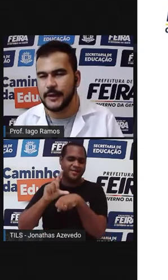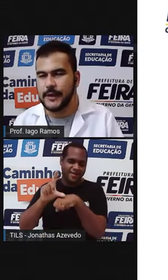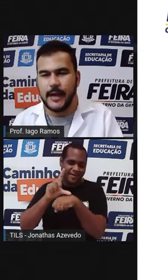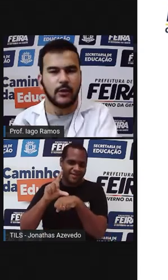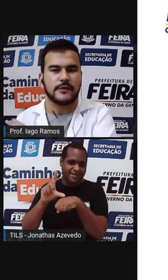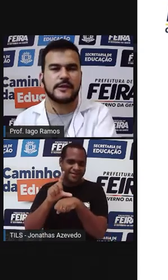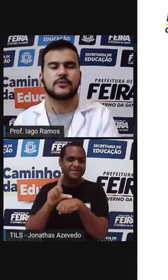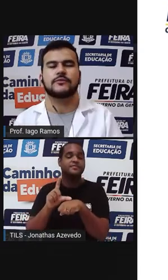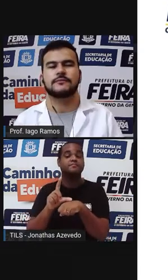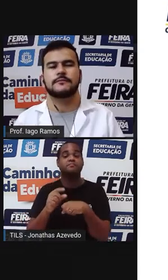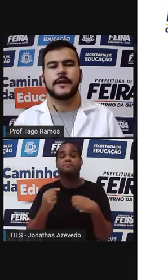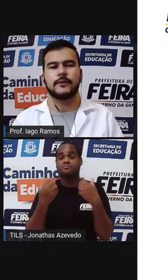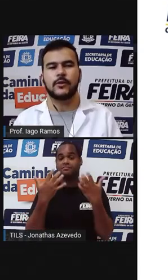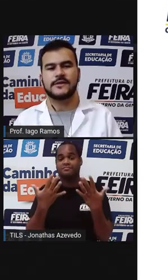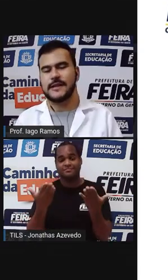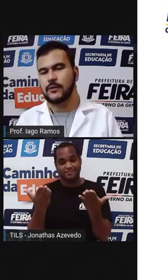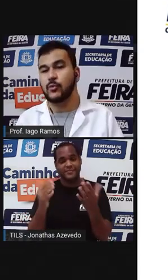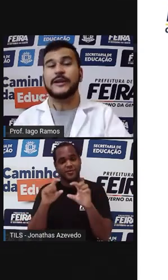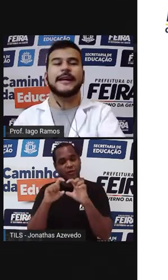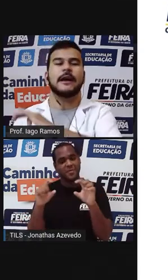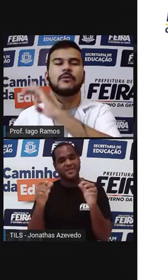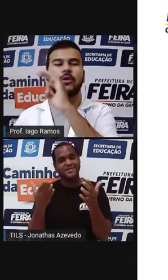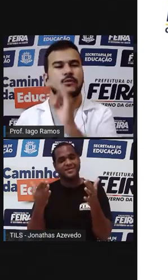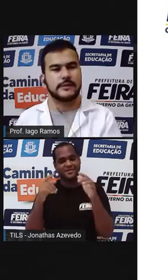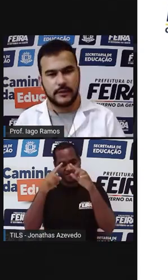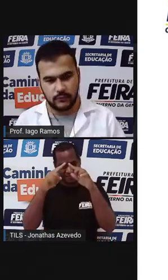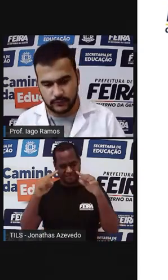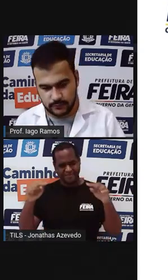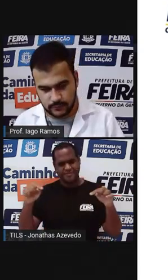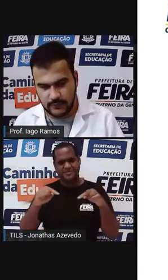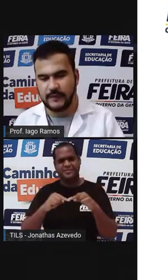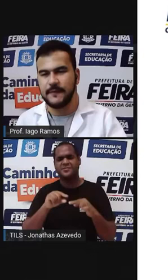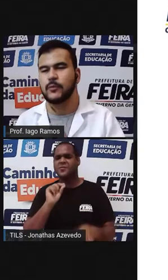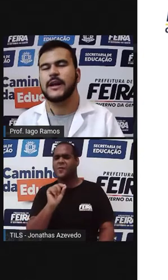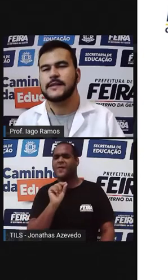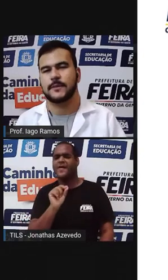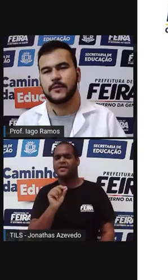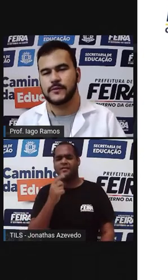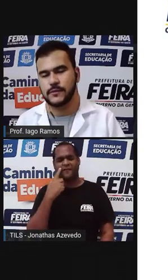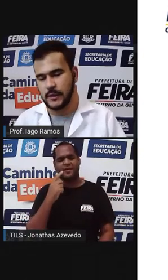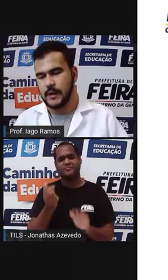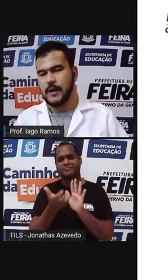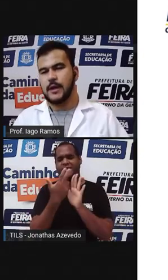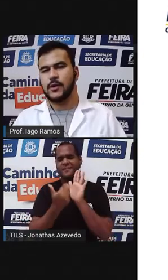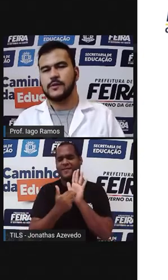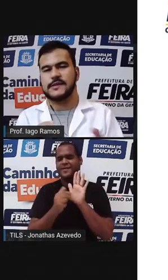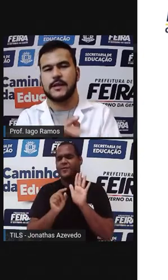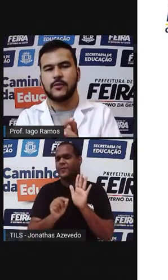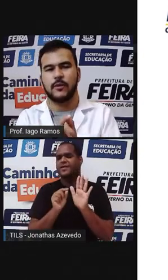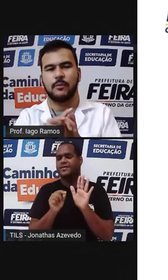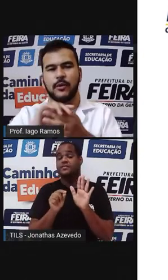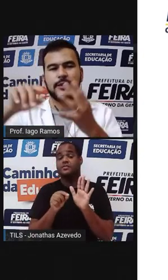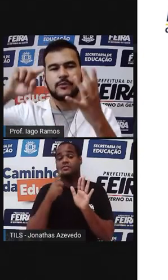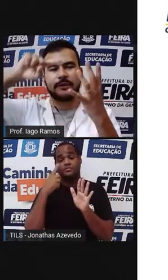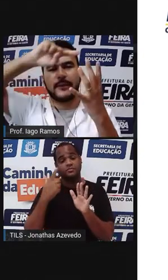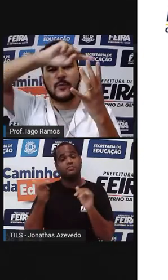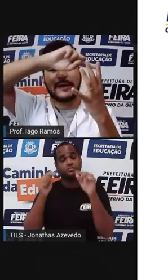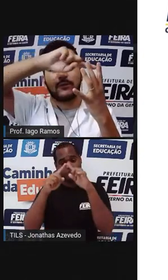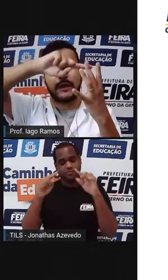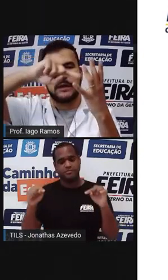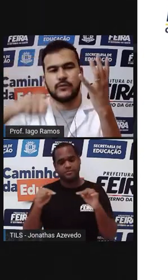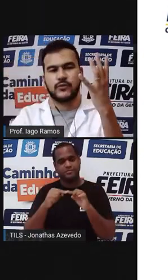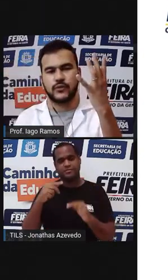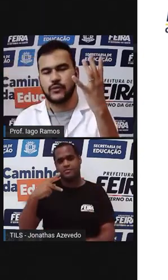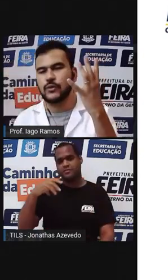Certo? É o losango, né? O losango. O que é o losango? Que figura é essa, professor? Losango é um polígono que tem